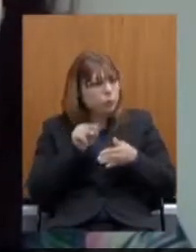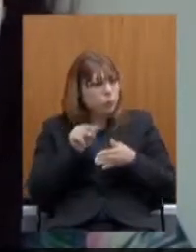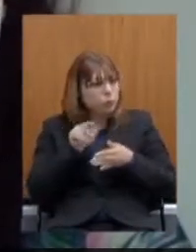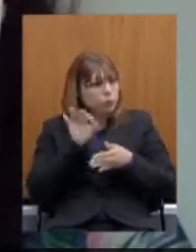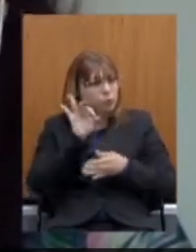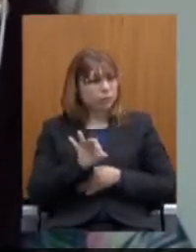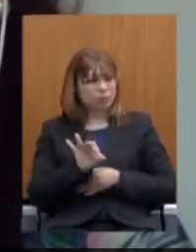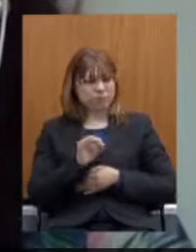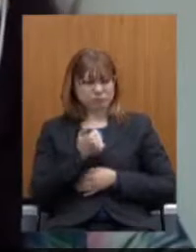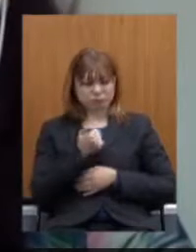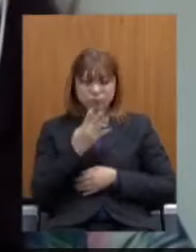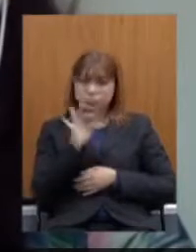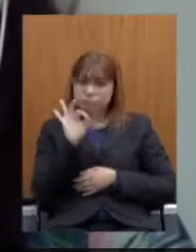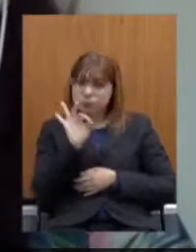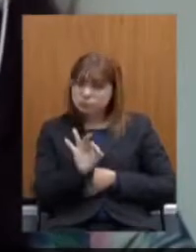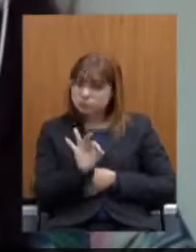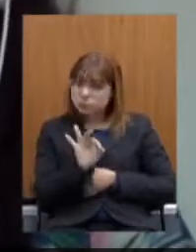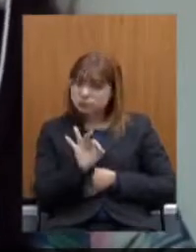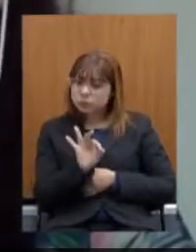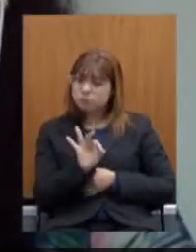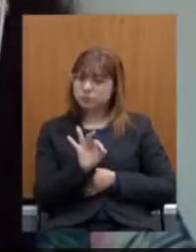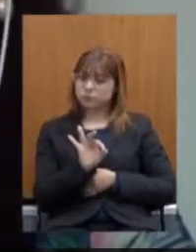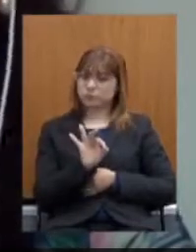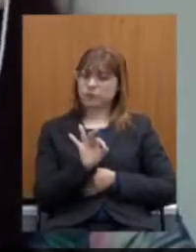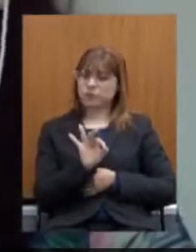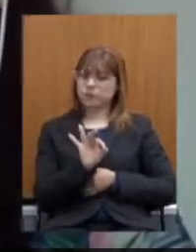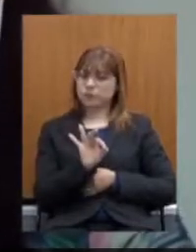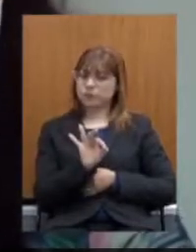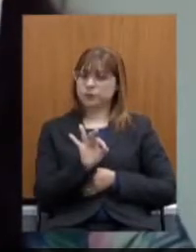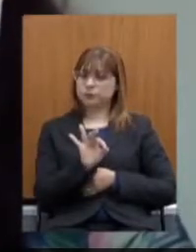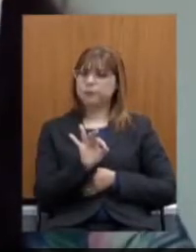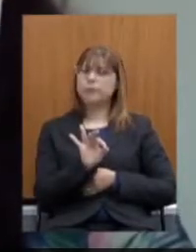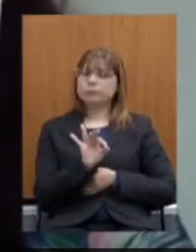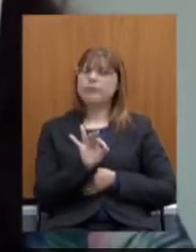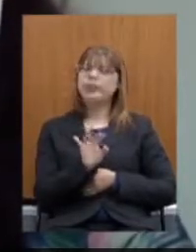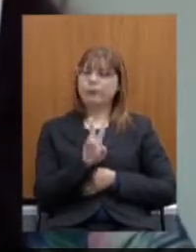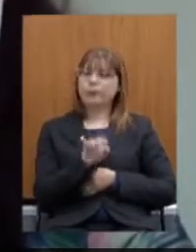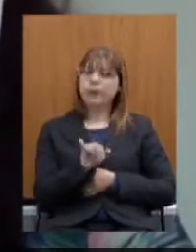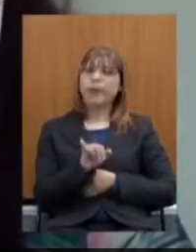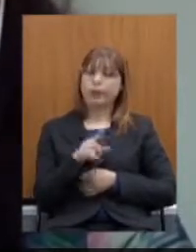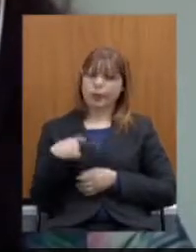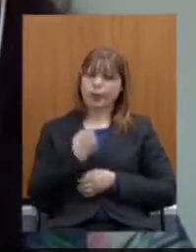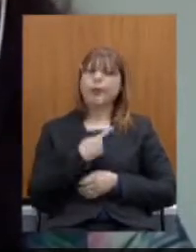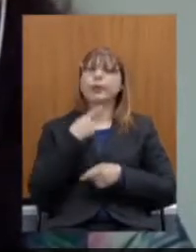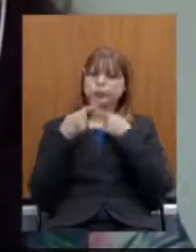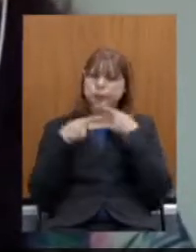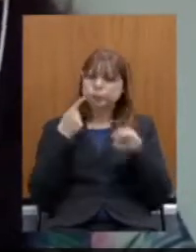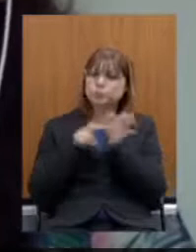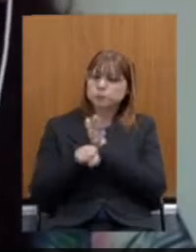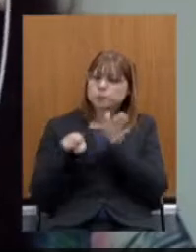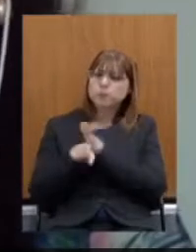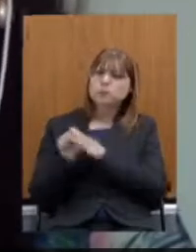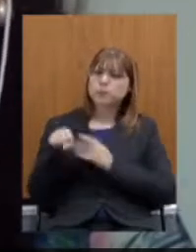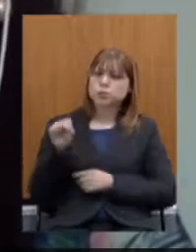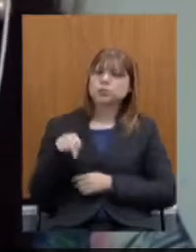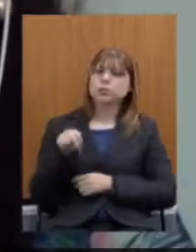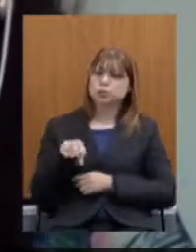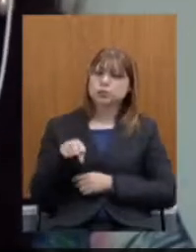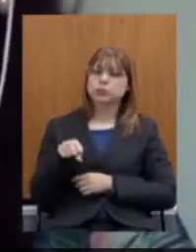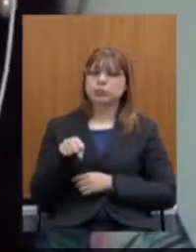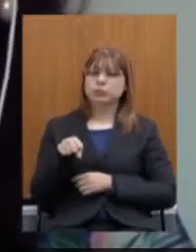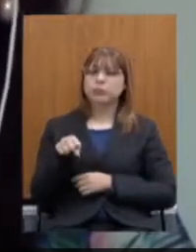14%, que certamente será questionado por nós. Além disso,